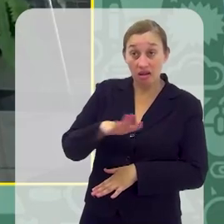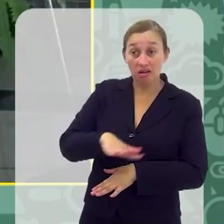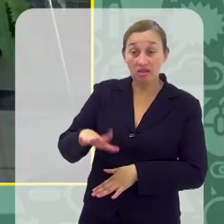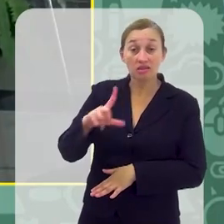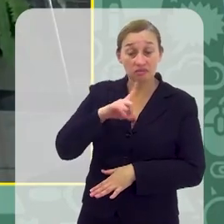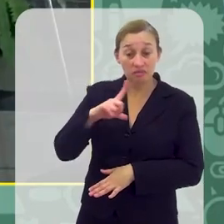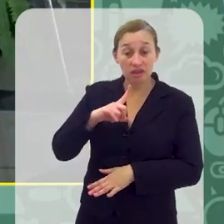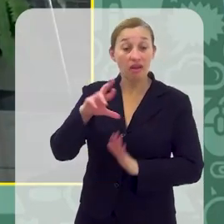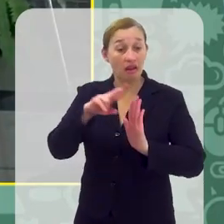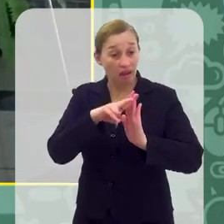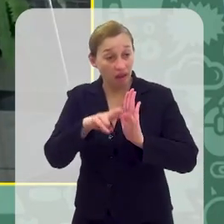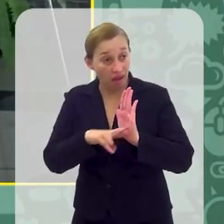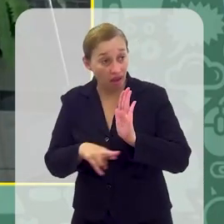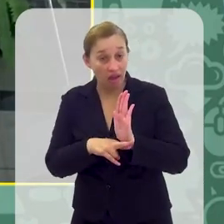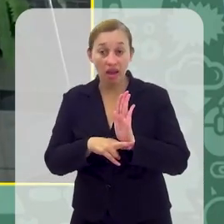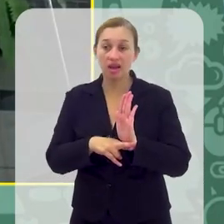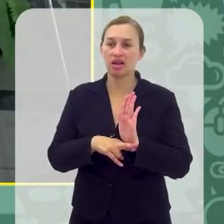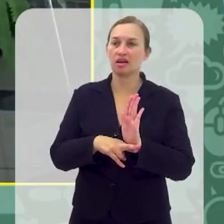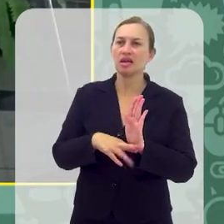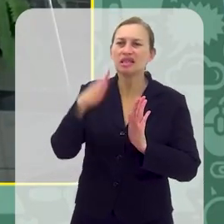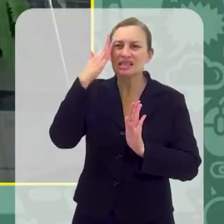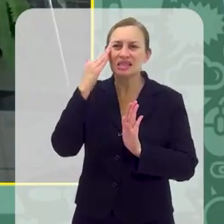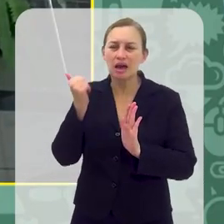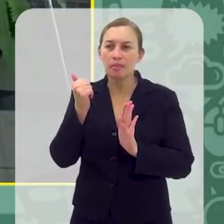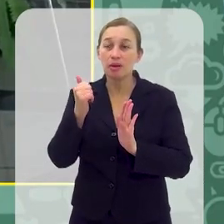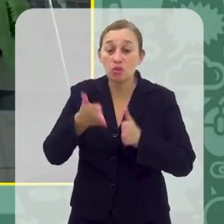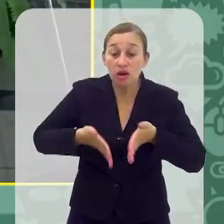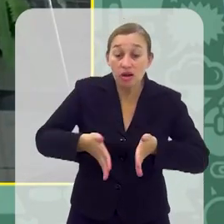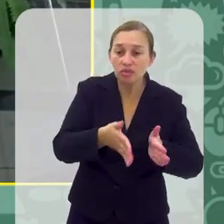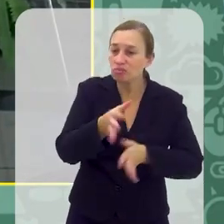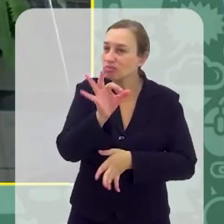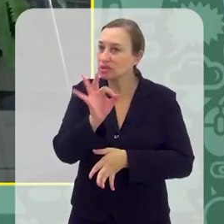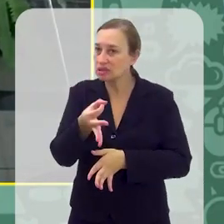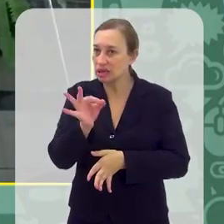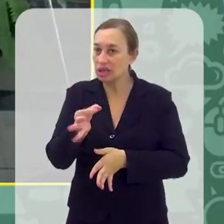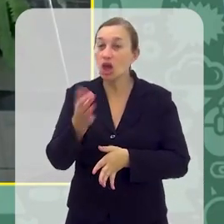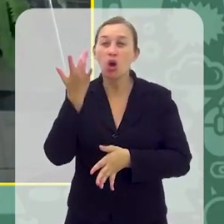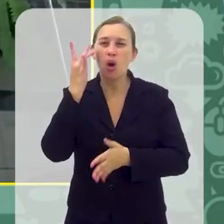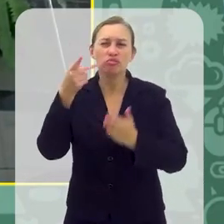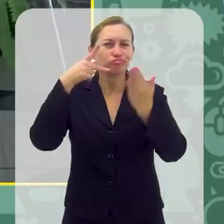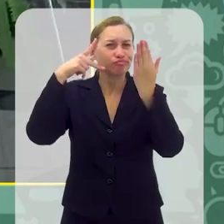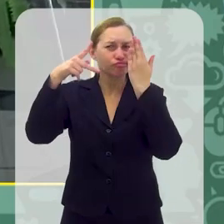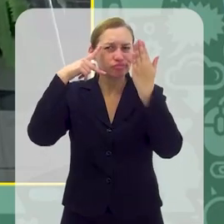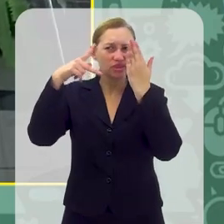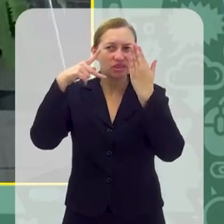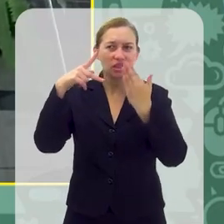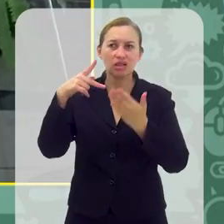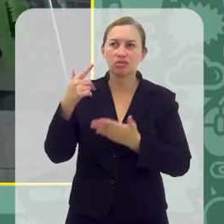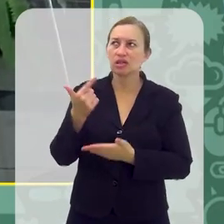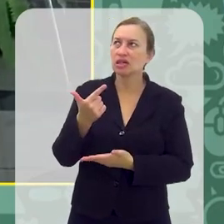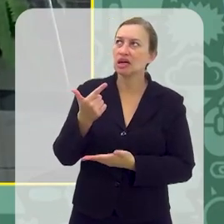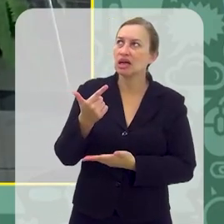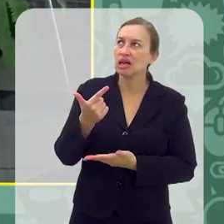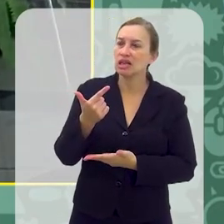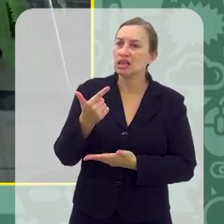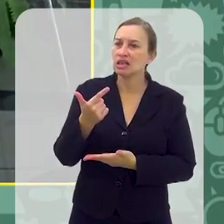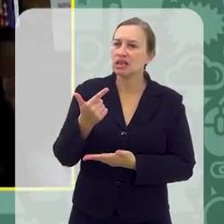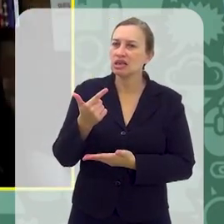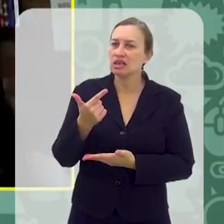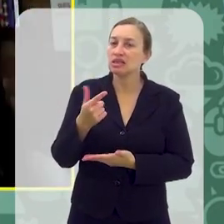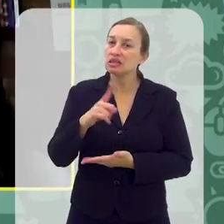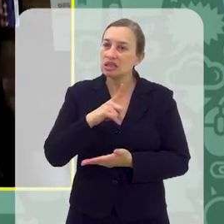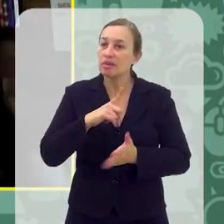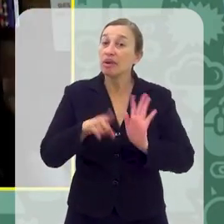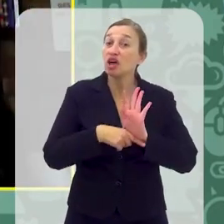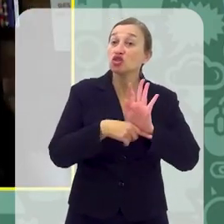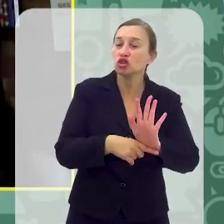função da internet e de uma rede mundial de dados. Então, eu acho que a psiquiatria, eu não sei se tem muito a